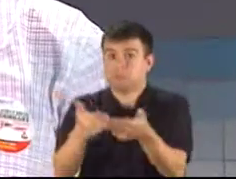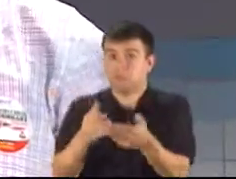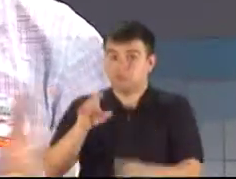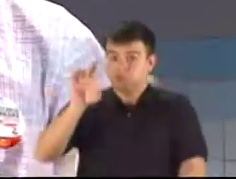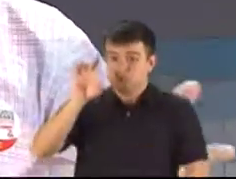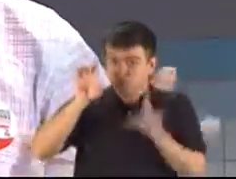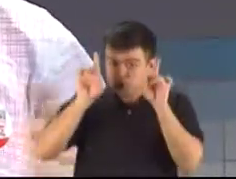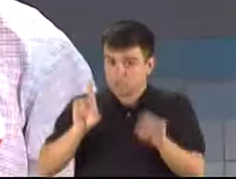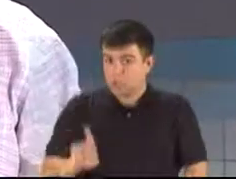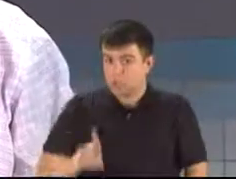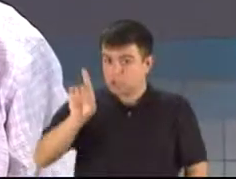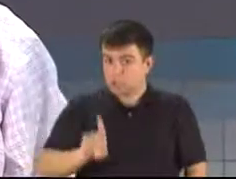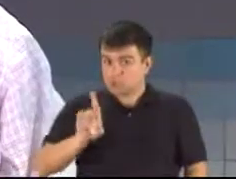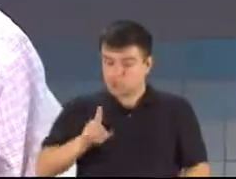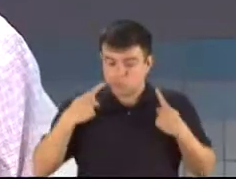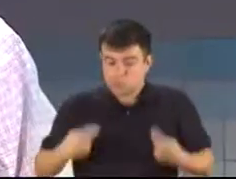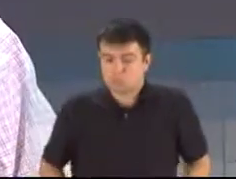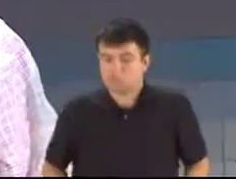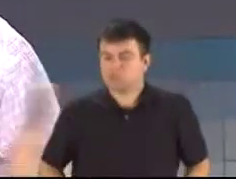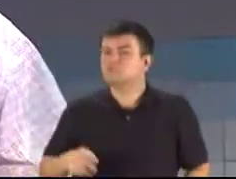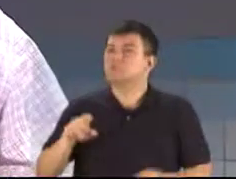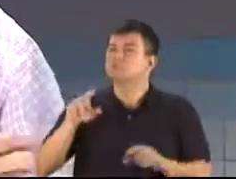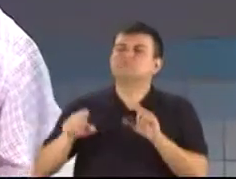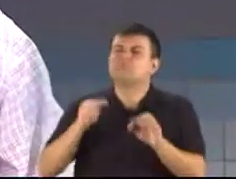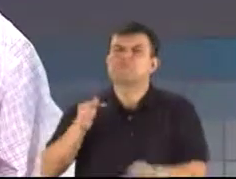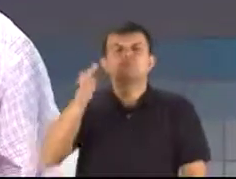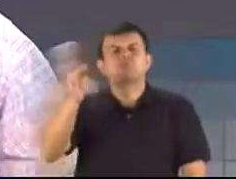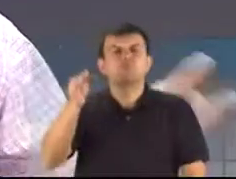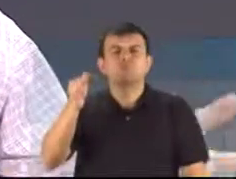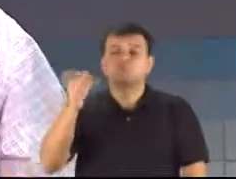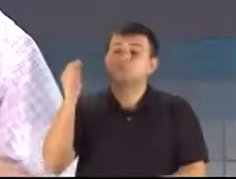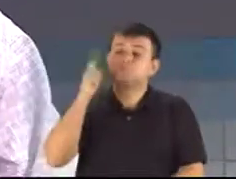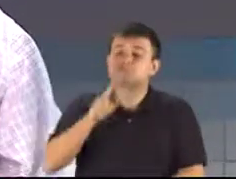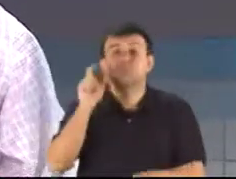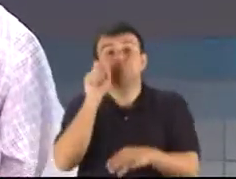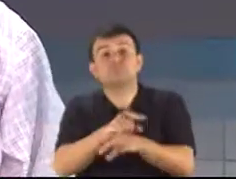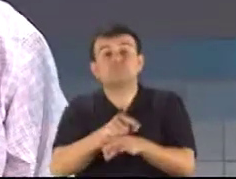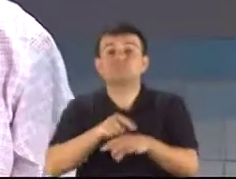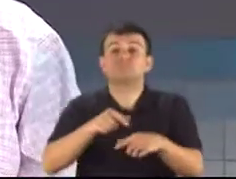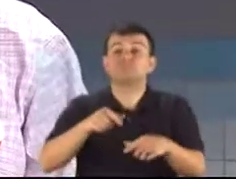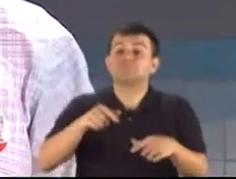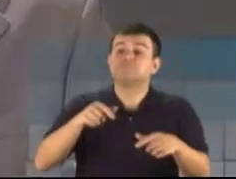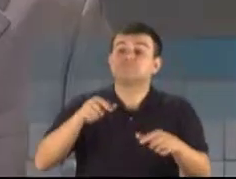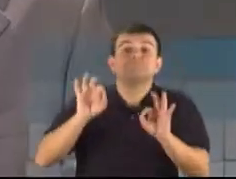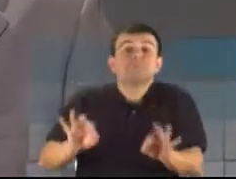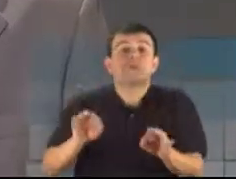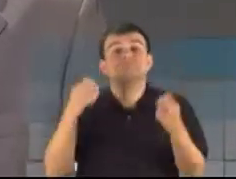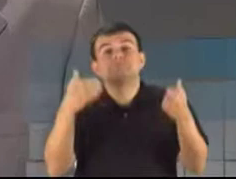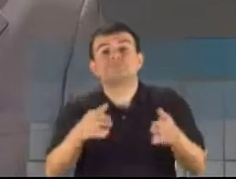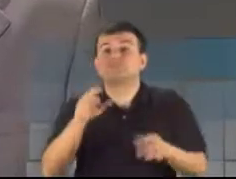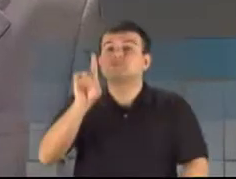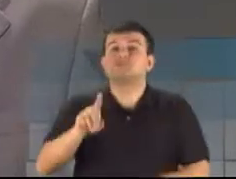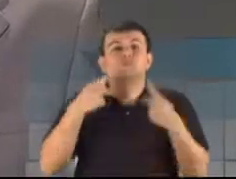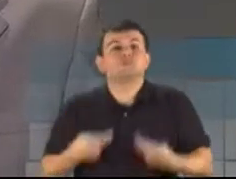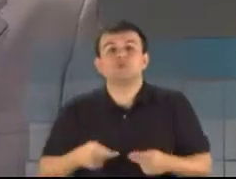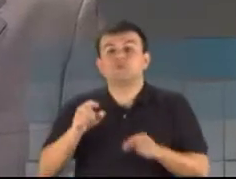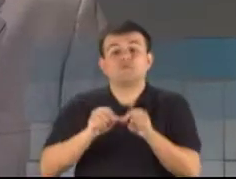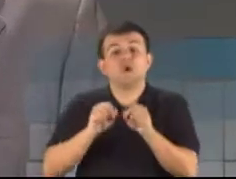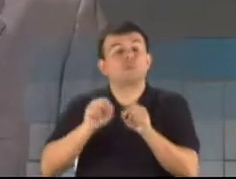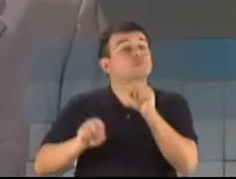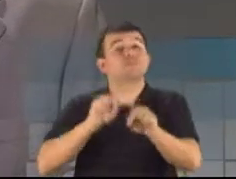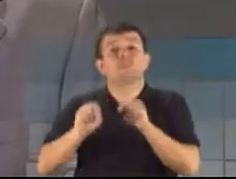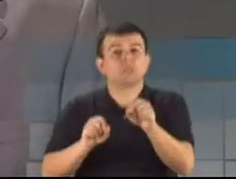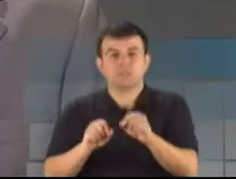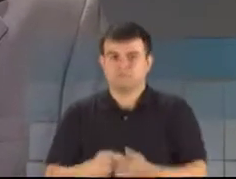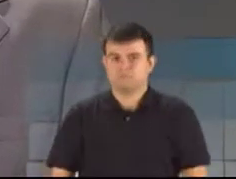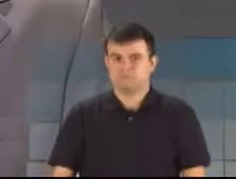o que pretende fazer caso eleito seja em relação a essa situação? Candidato Cassiá Carpes tem